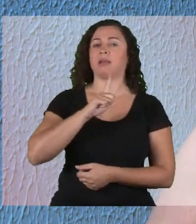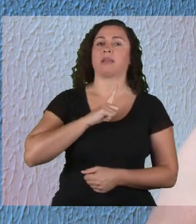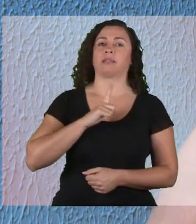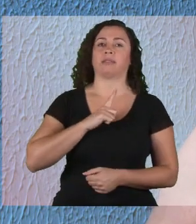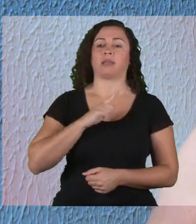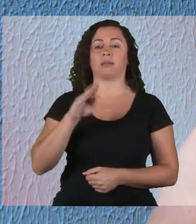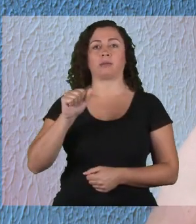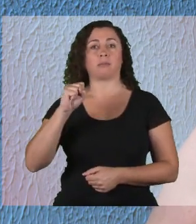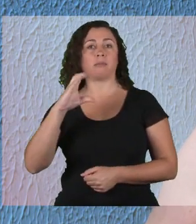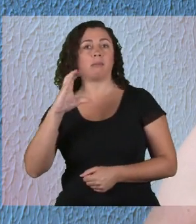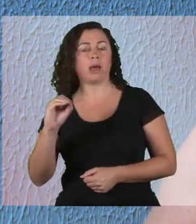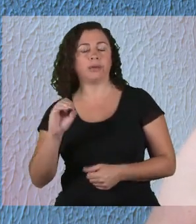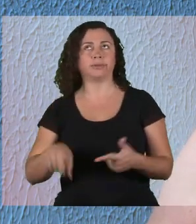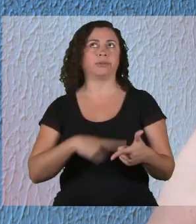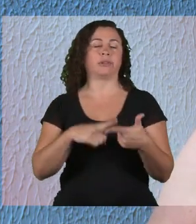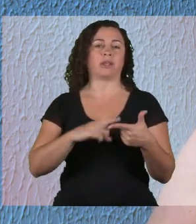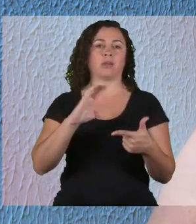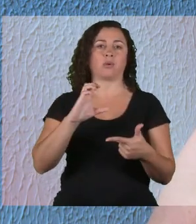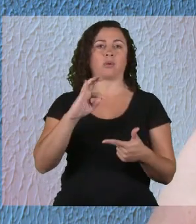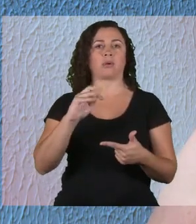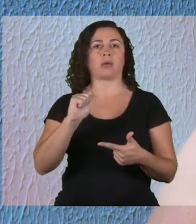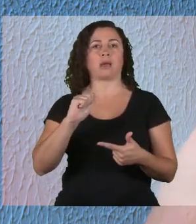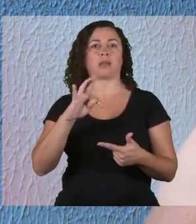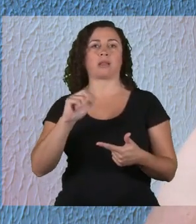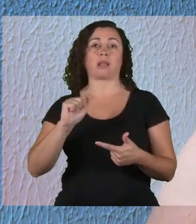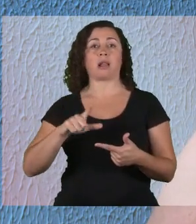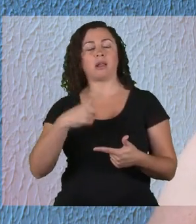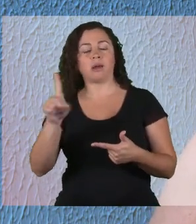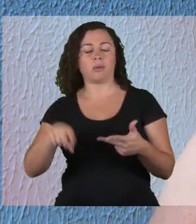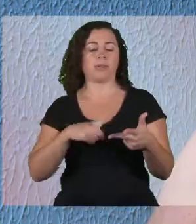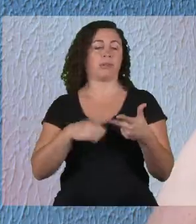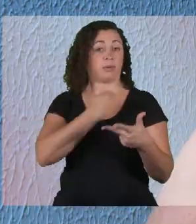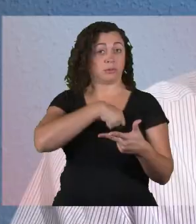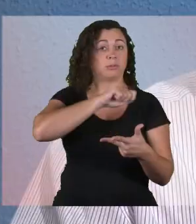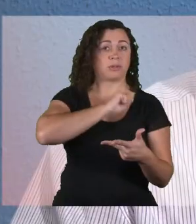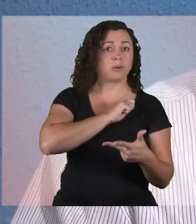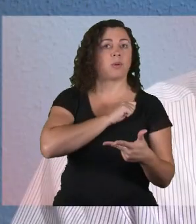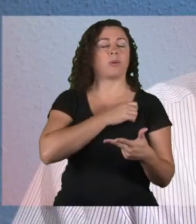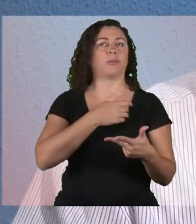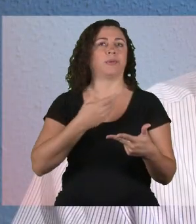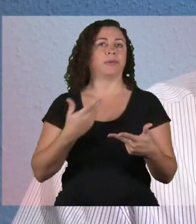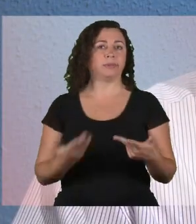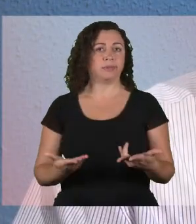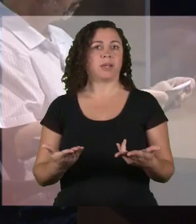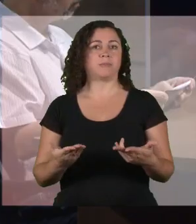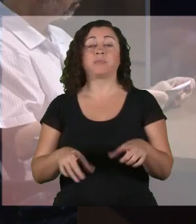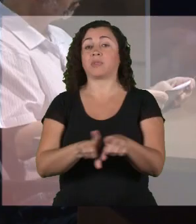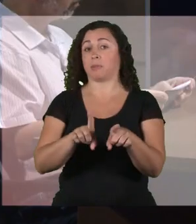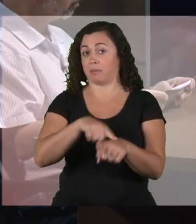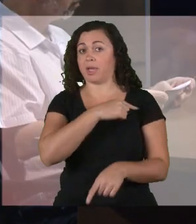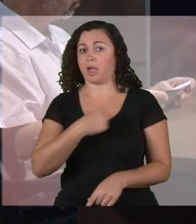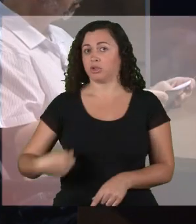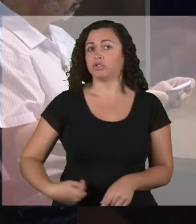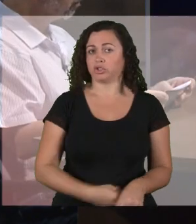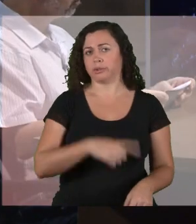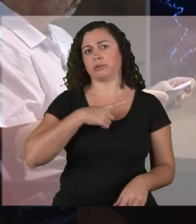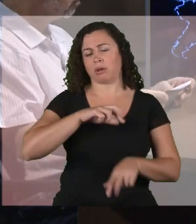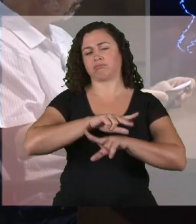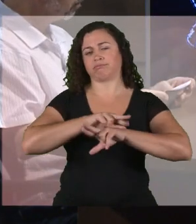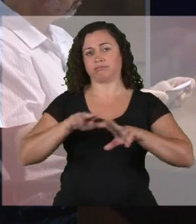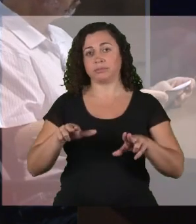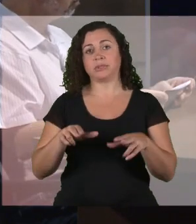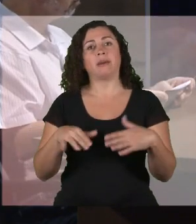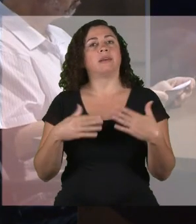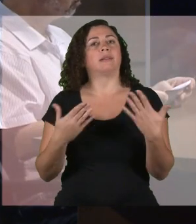Espanha tem o basco, tem o catalão, tem o espanhol, a China.